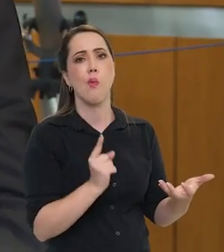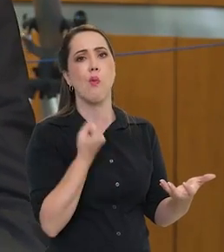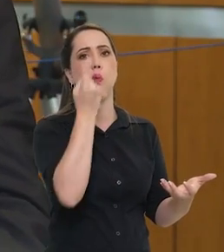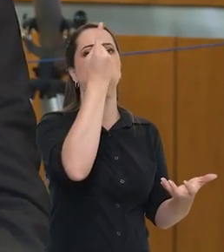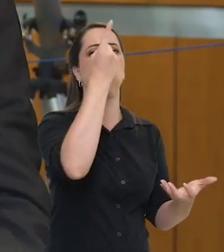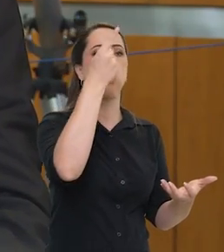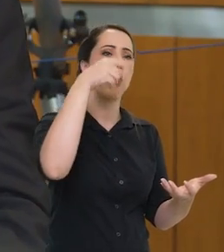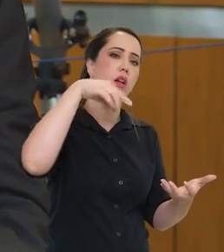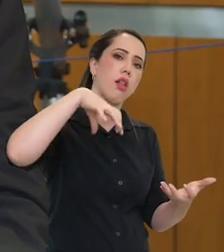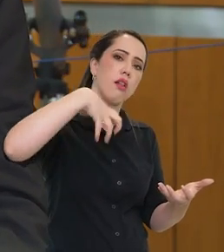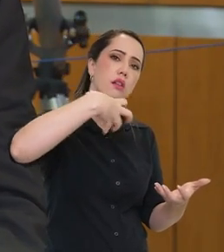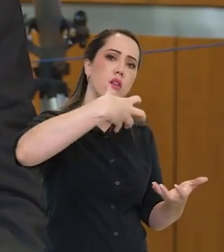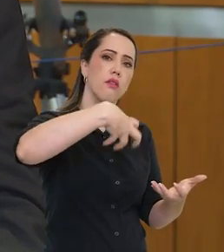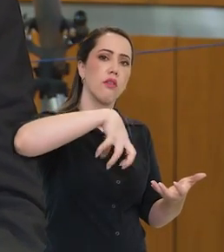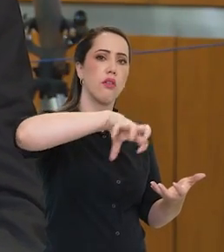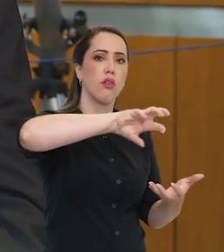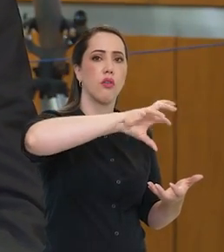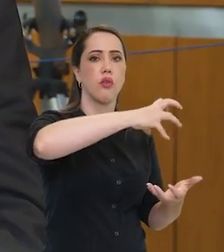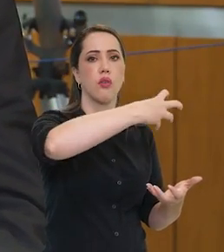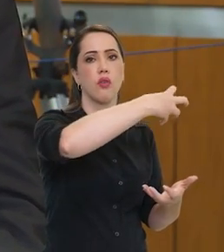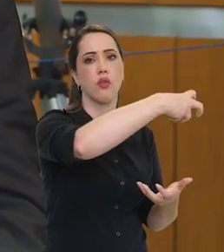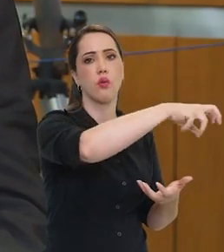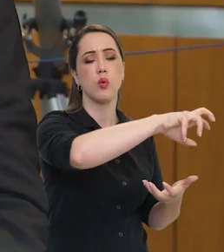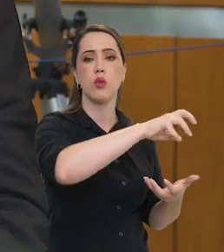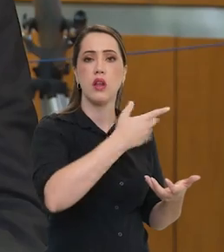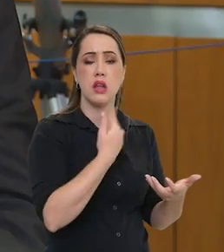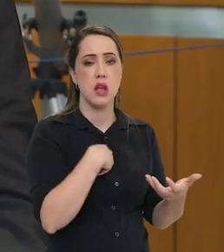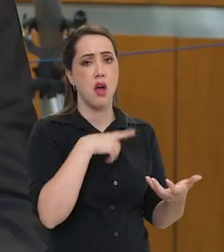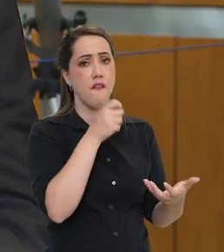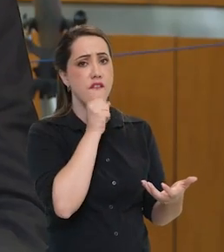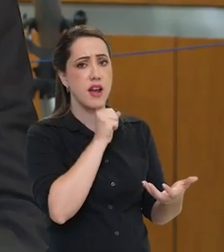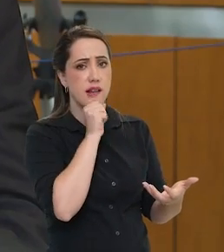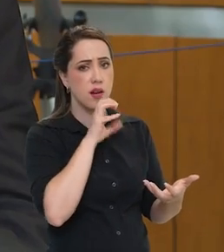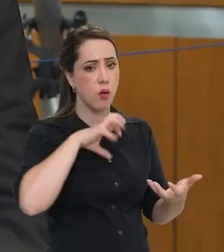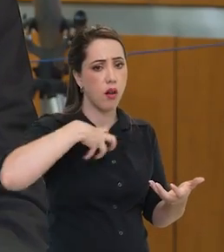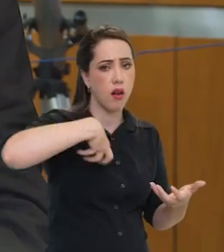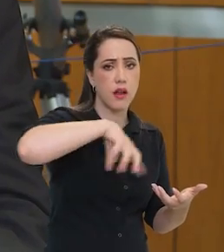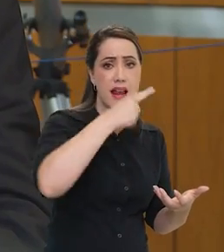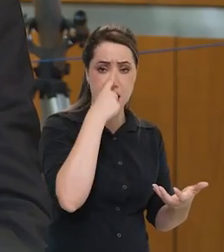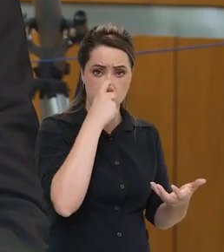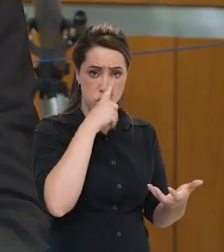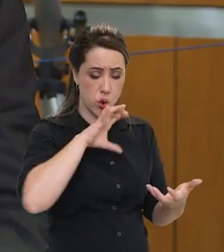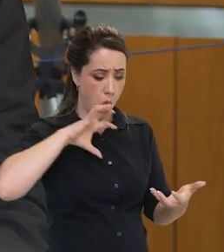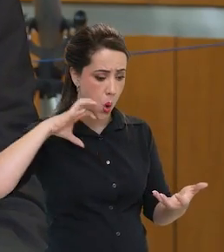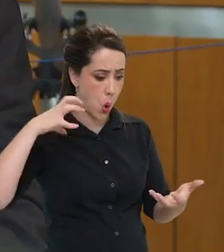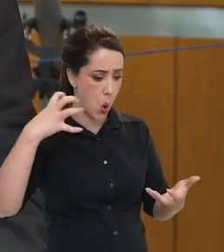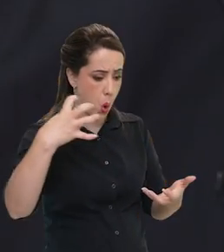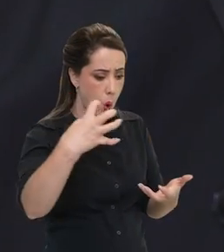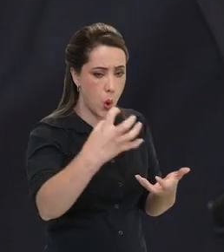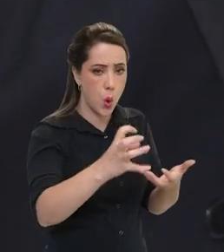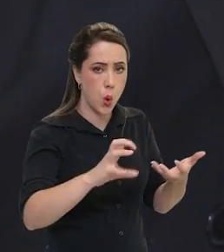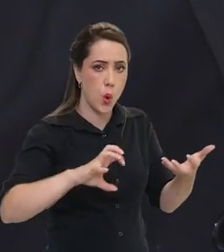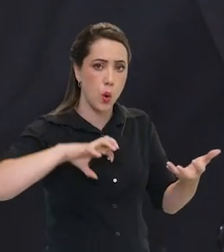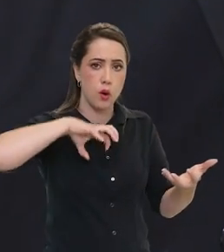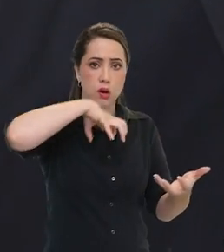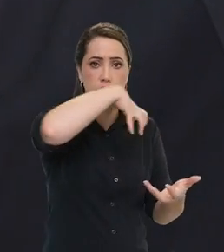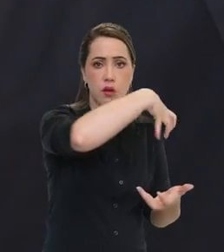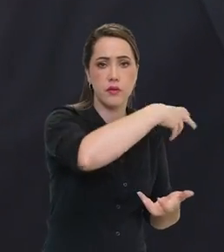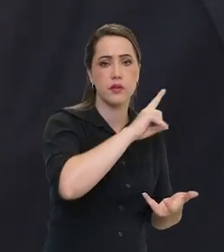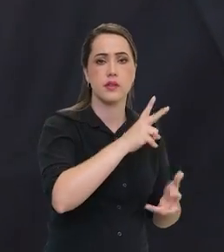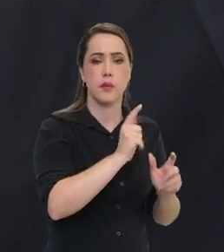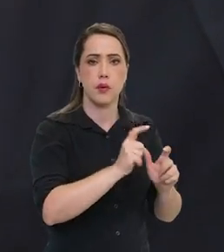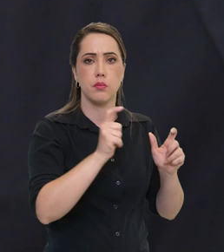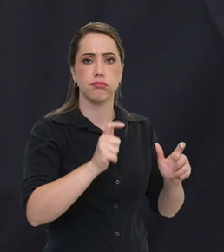de foguete, pedaços de satélites, satélites inteiros, velhos, que já não operam mais. E isso tem se acumulado. Isso tem se